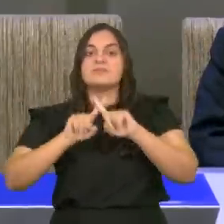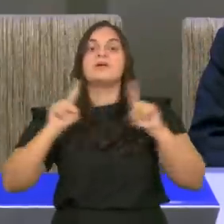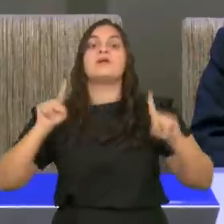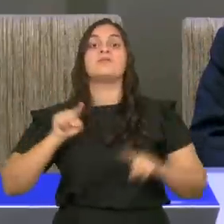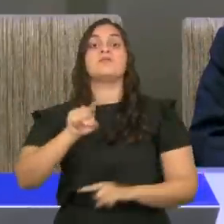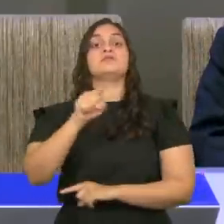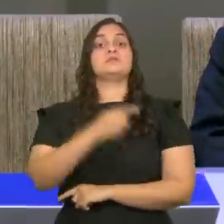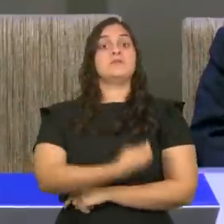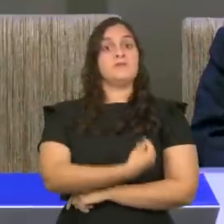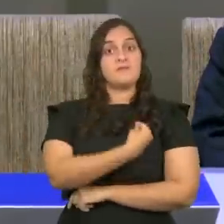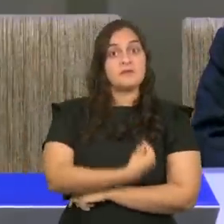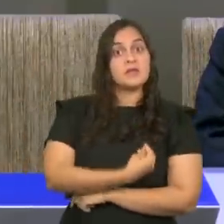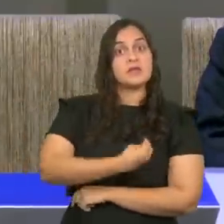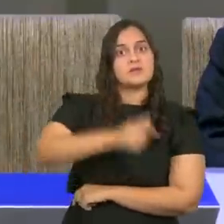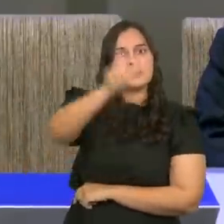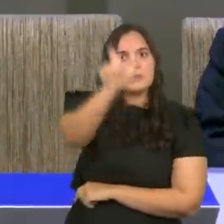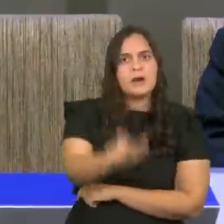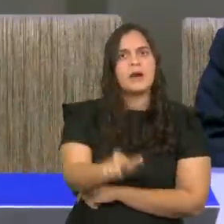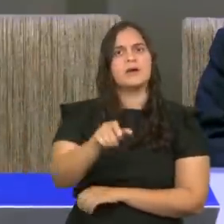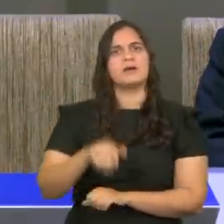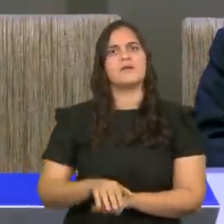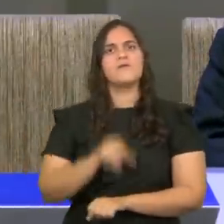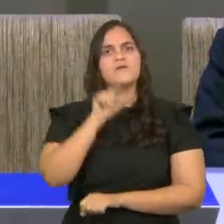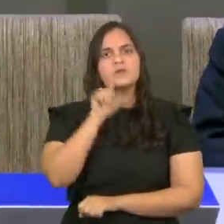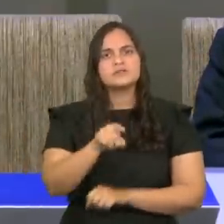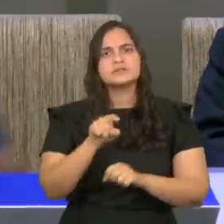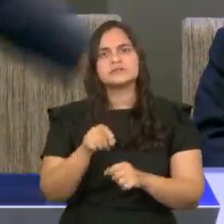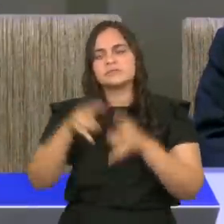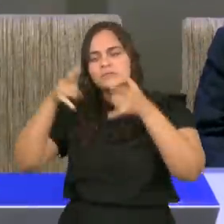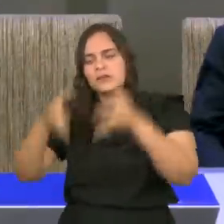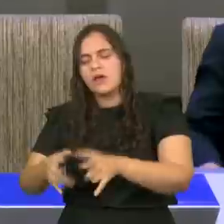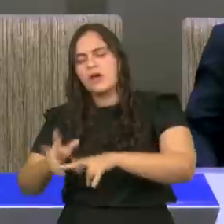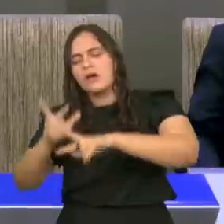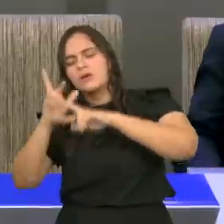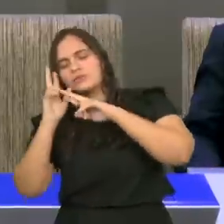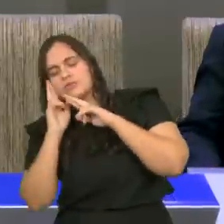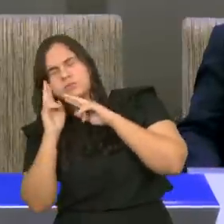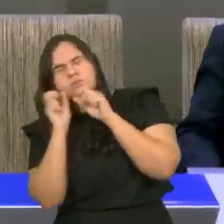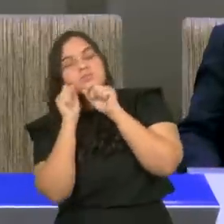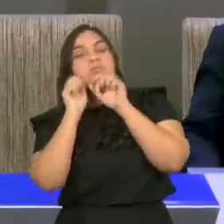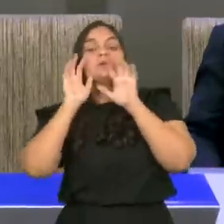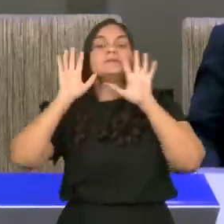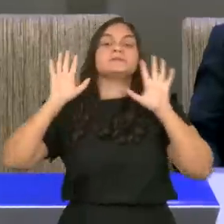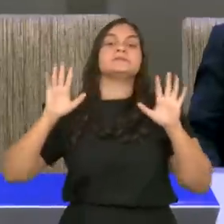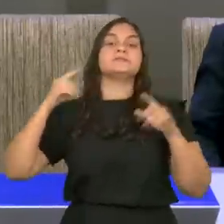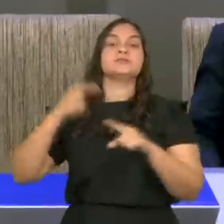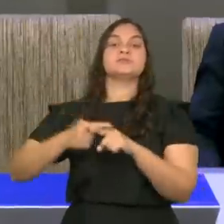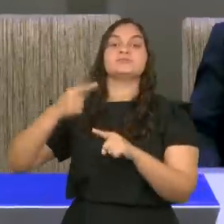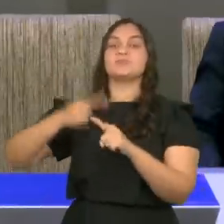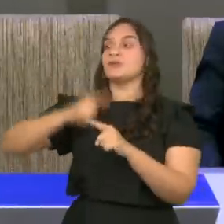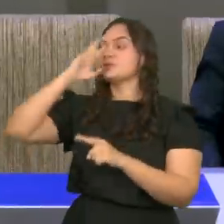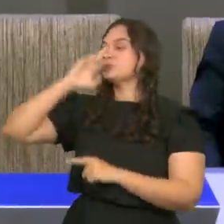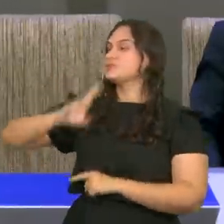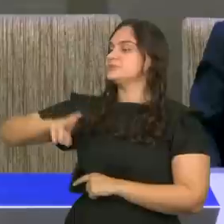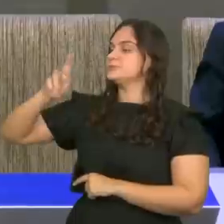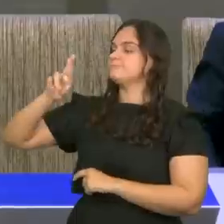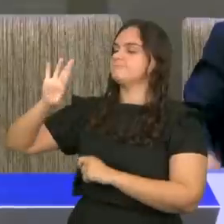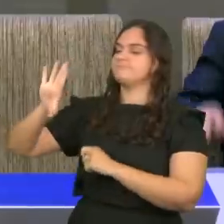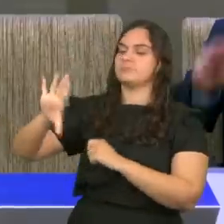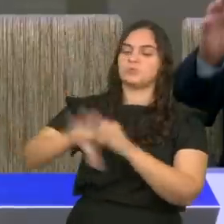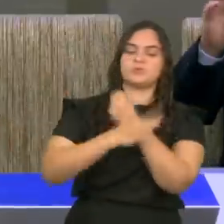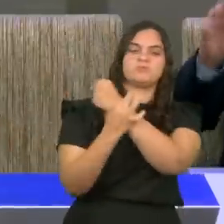Aleluia! Deitou, dormiu e se acordou, porque a mão do Senhor está